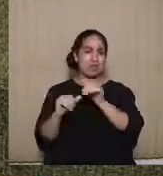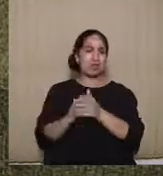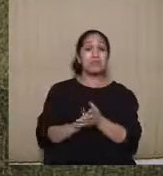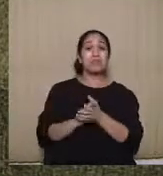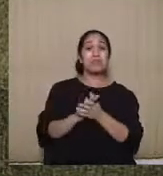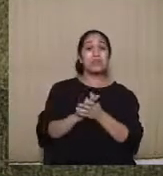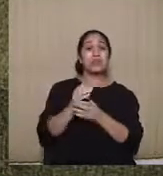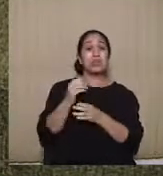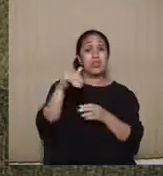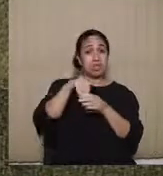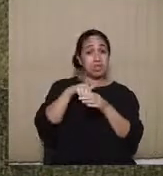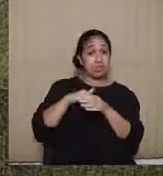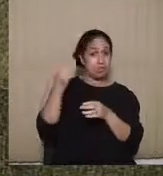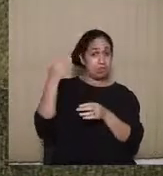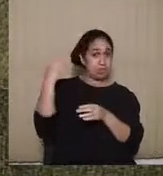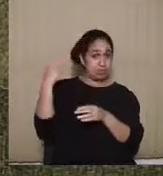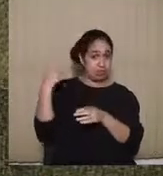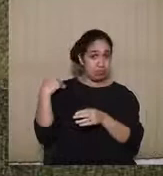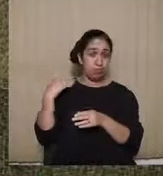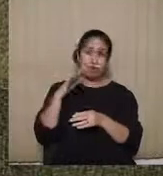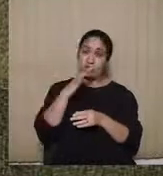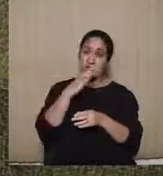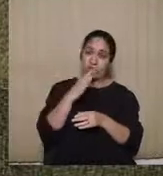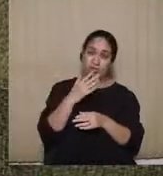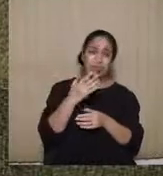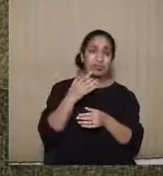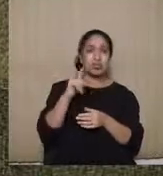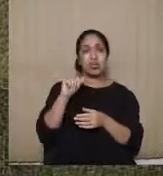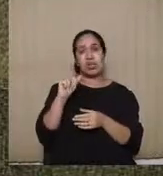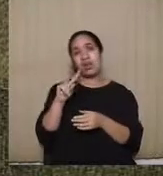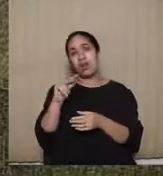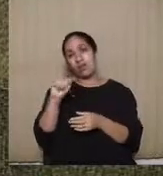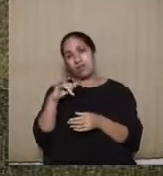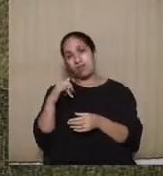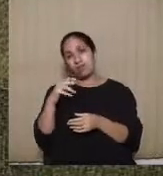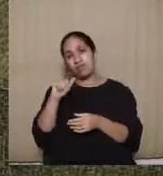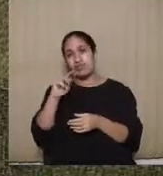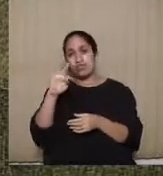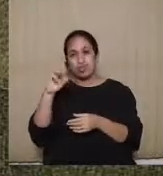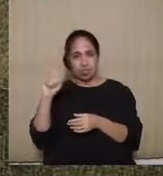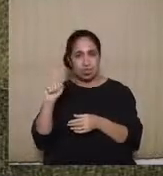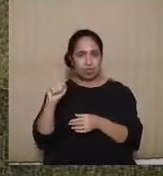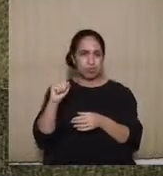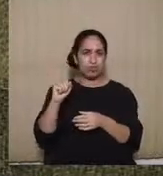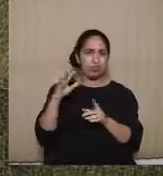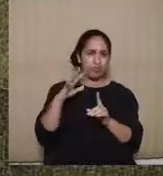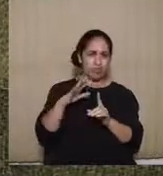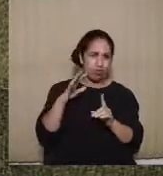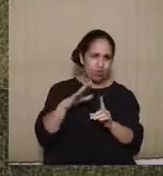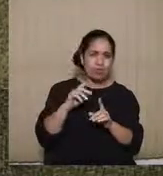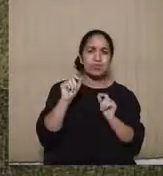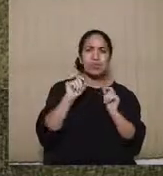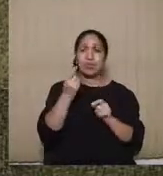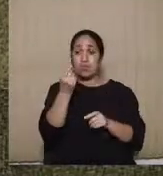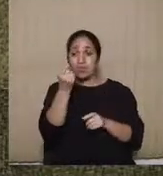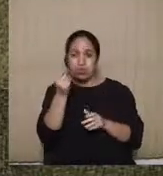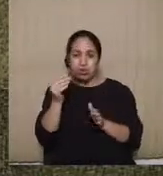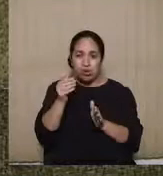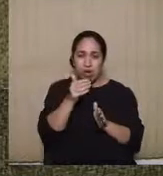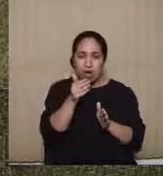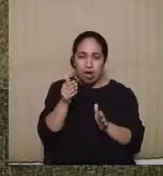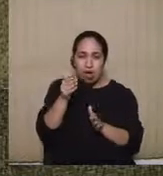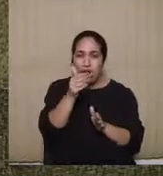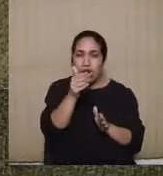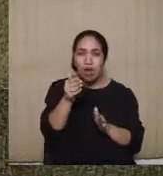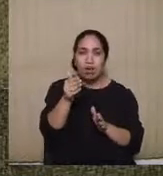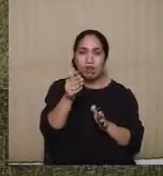eleições passadas, talvez até por influência da Lava Jato e tudo mais, se falava muito do caminho do dinheiro nas